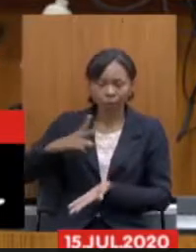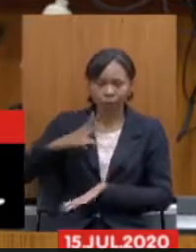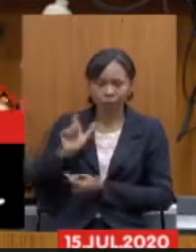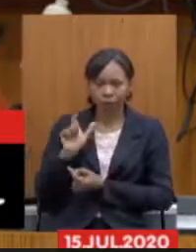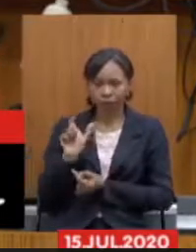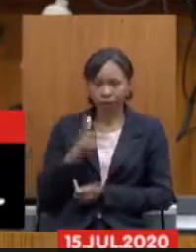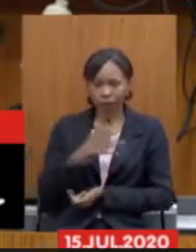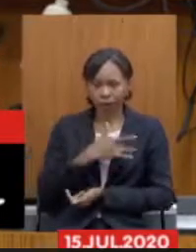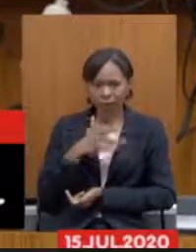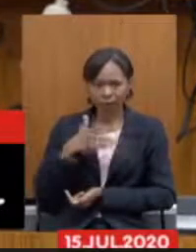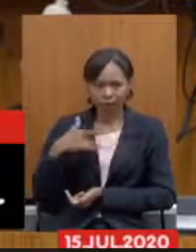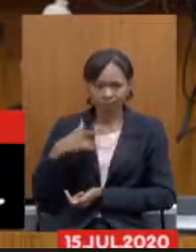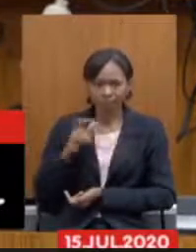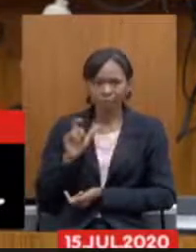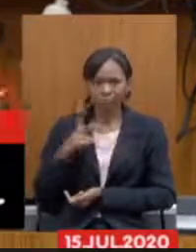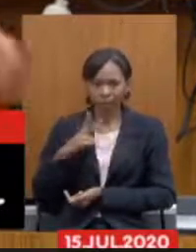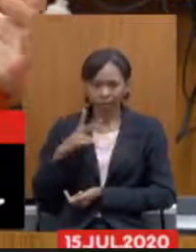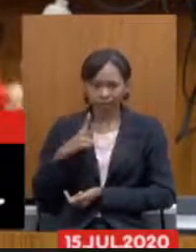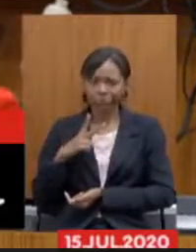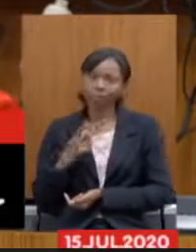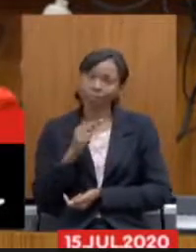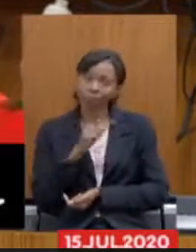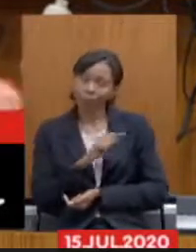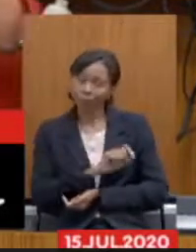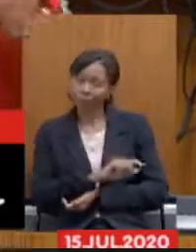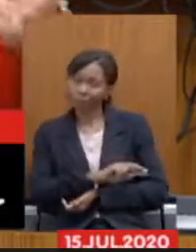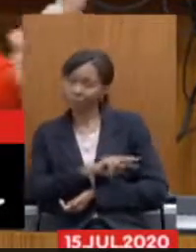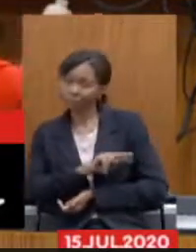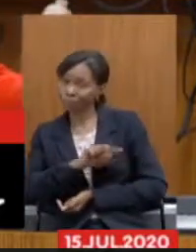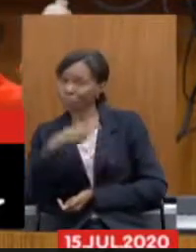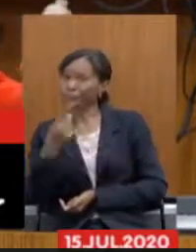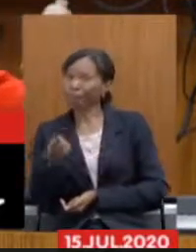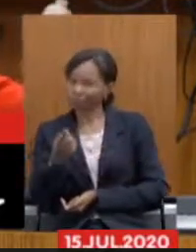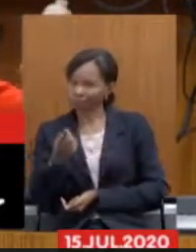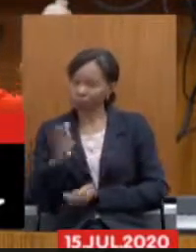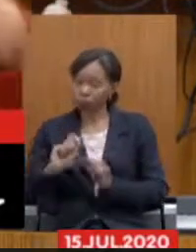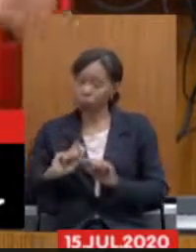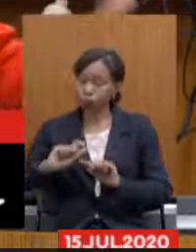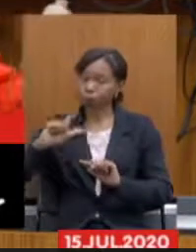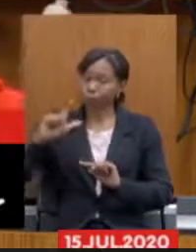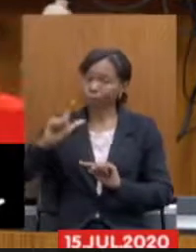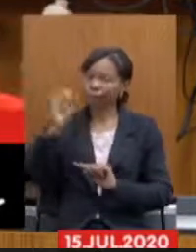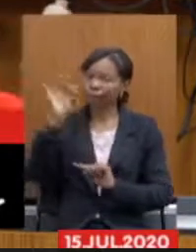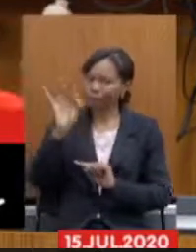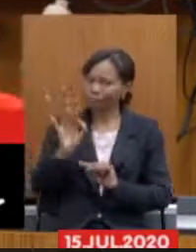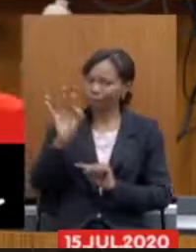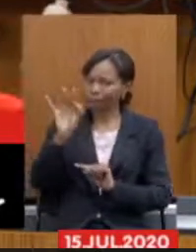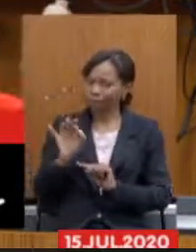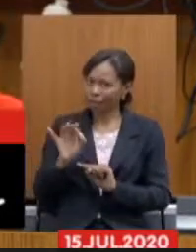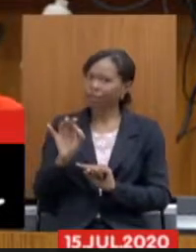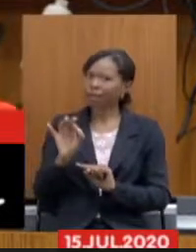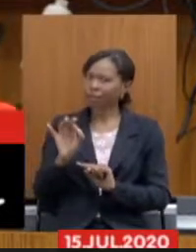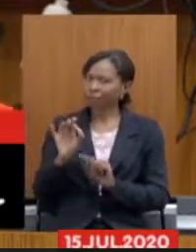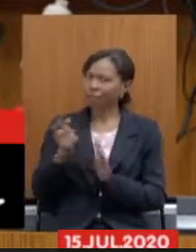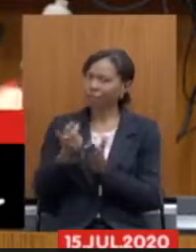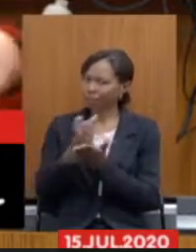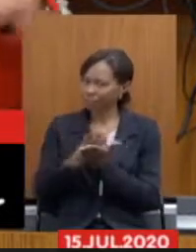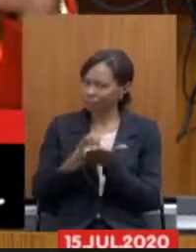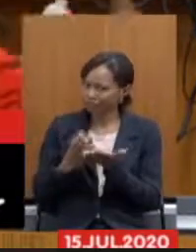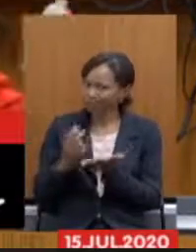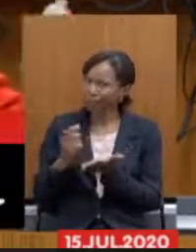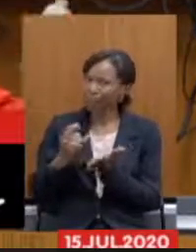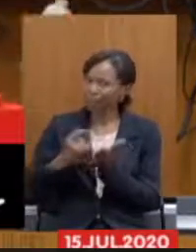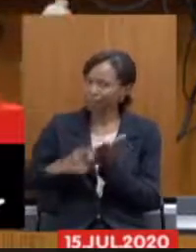saúde do que a IPSENG hoje então isso virá depois aumento de alíquotas eu já ouvi membros do governo falando sobre isso